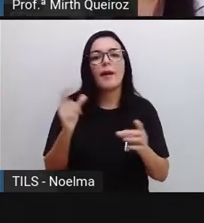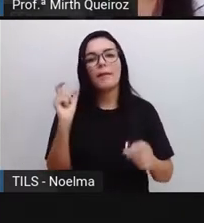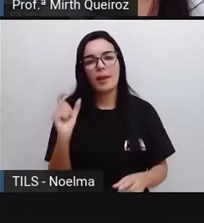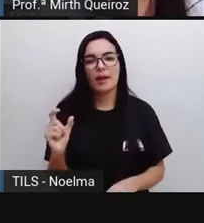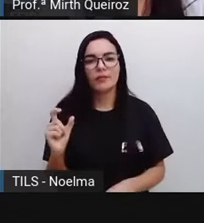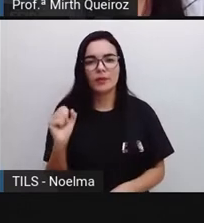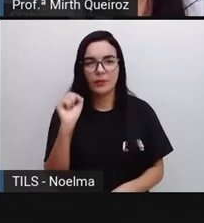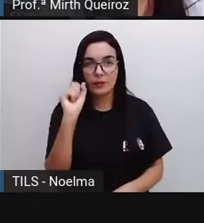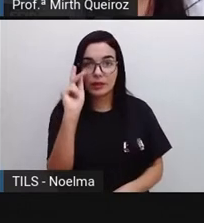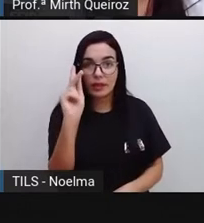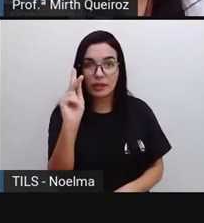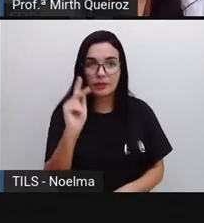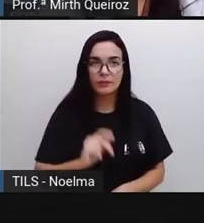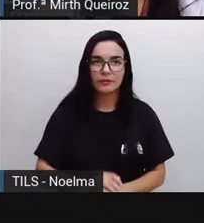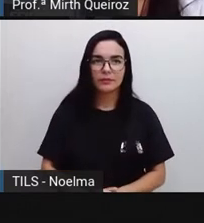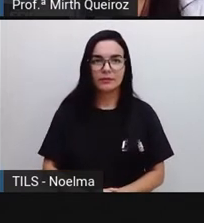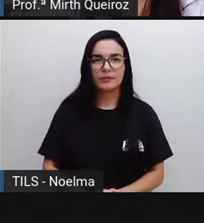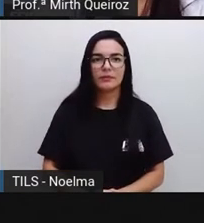palavra, certo?